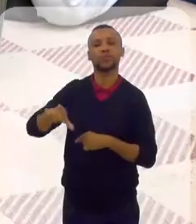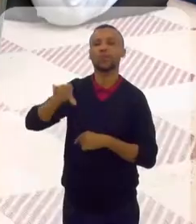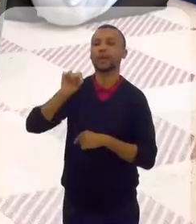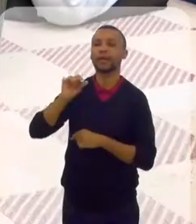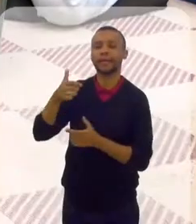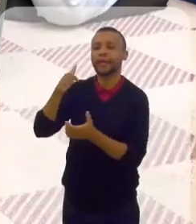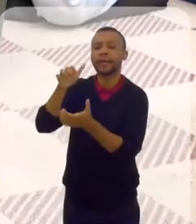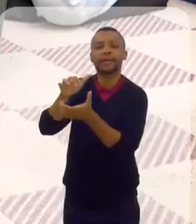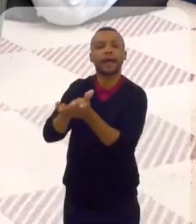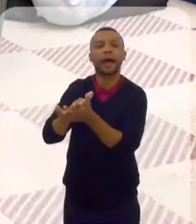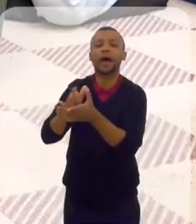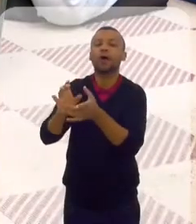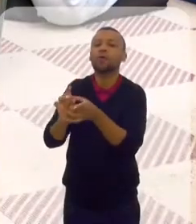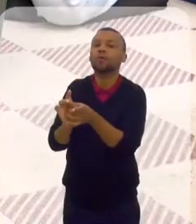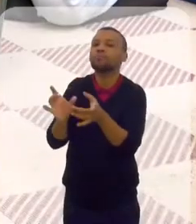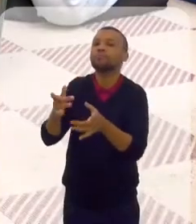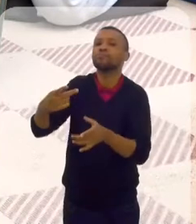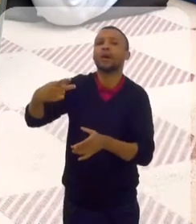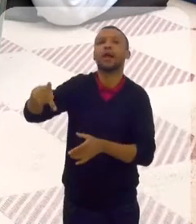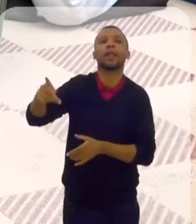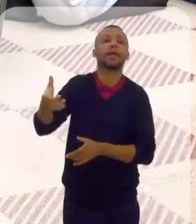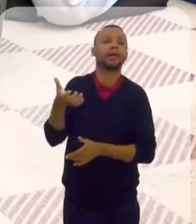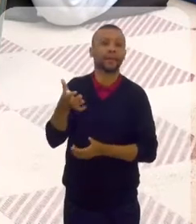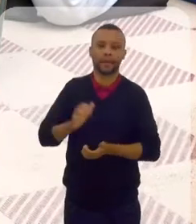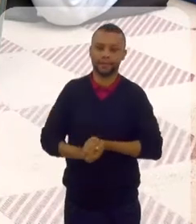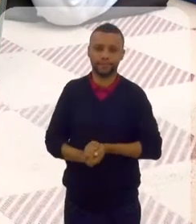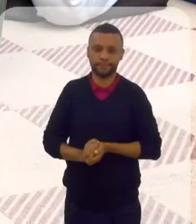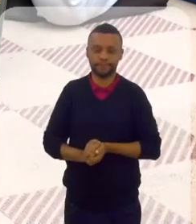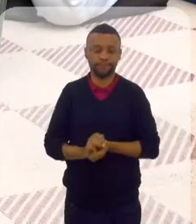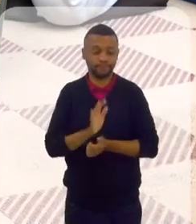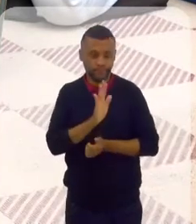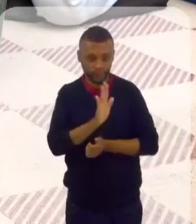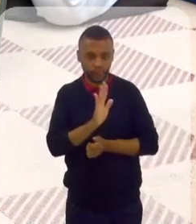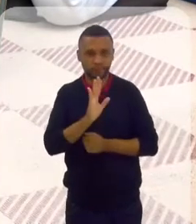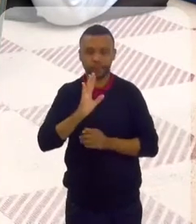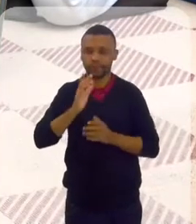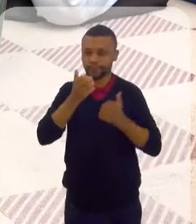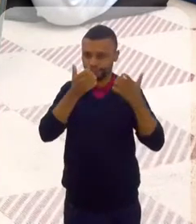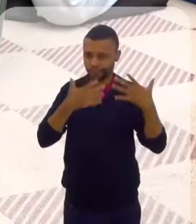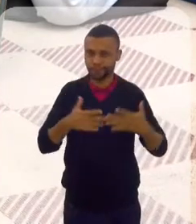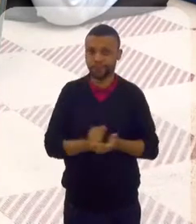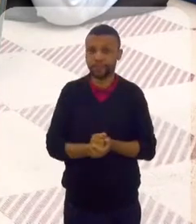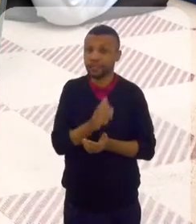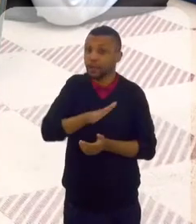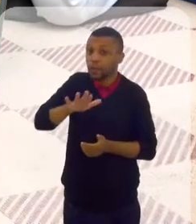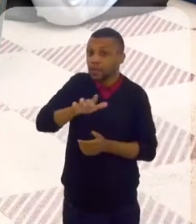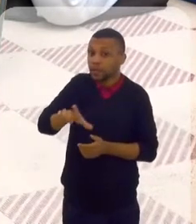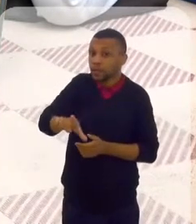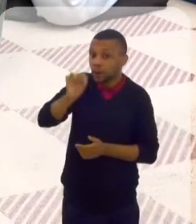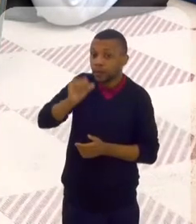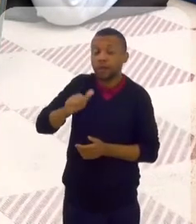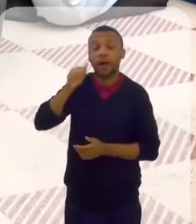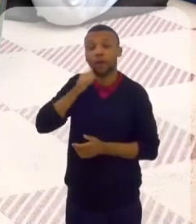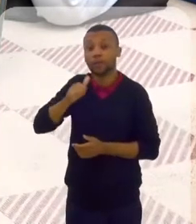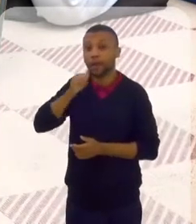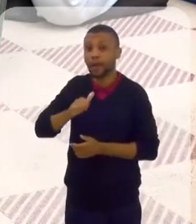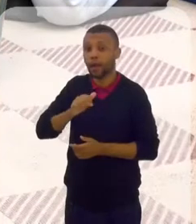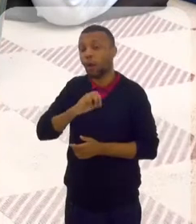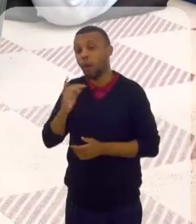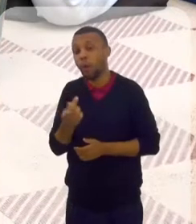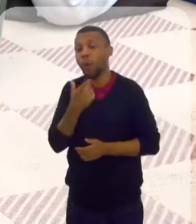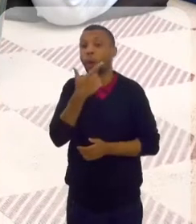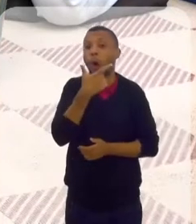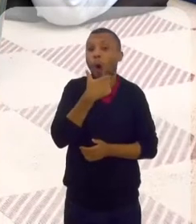escolher quem ela quiser. Então, vamos lá. Quem escolhe são as mulheres. Os pais das